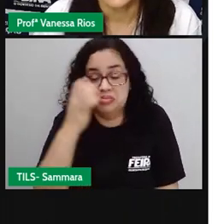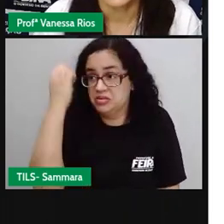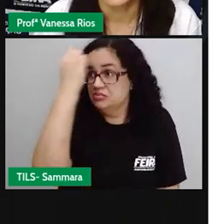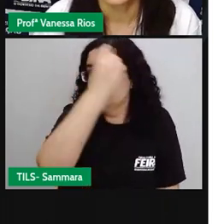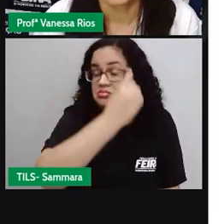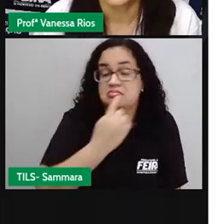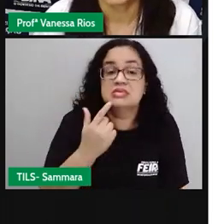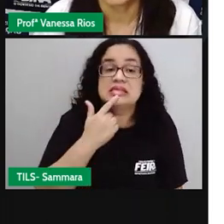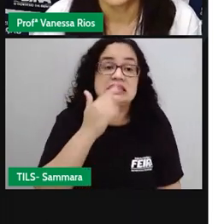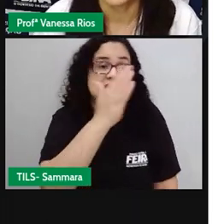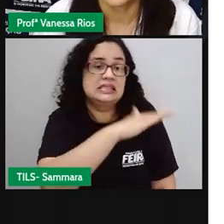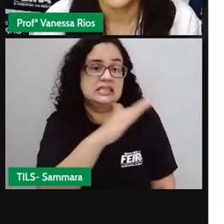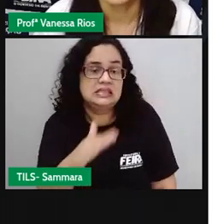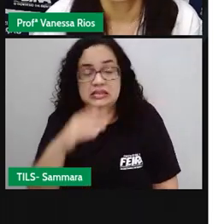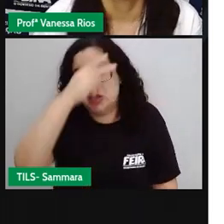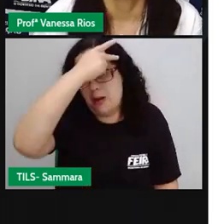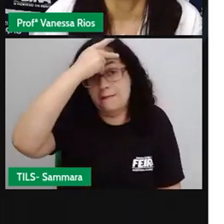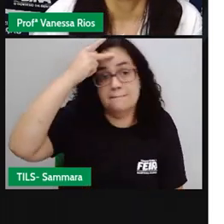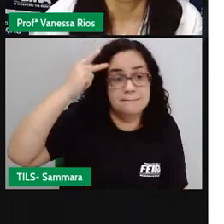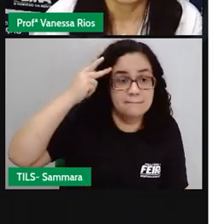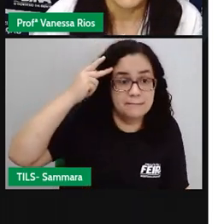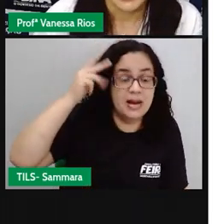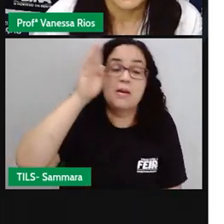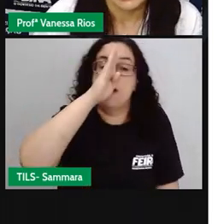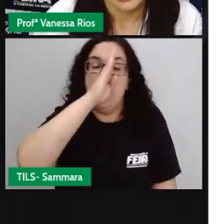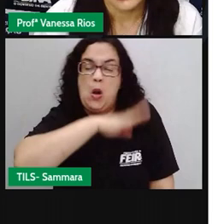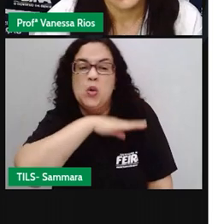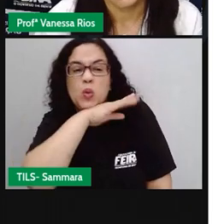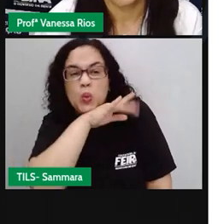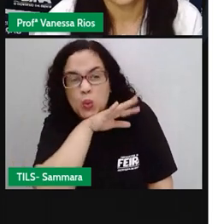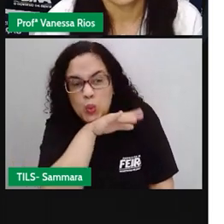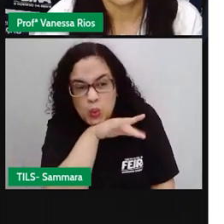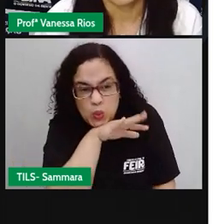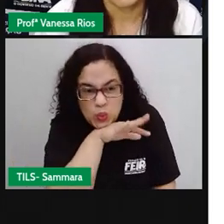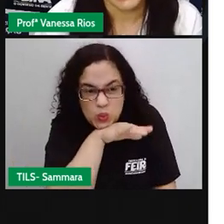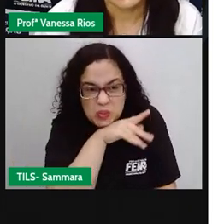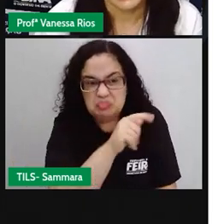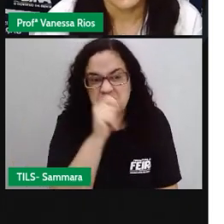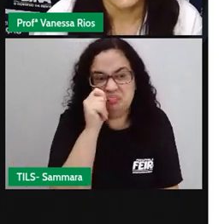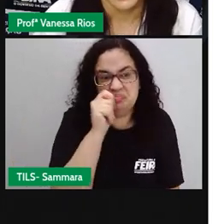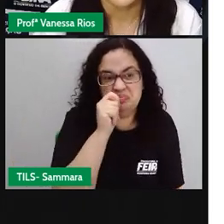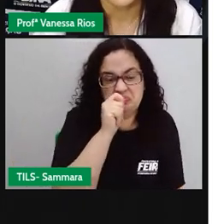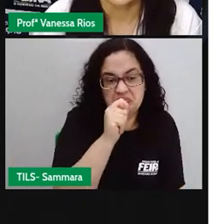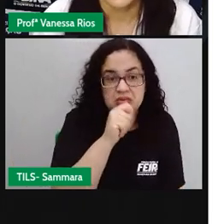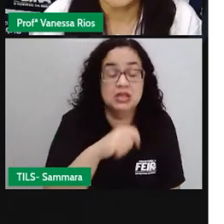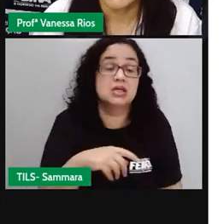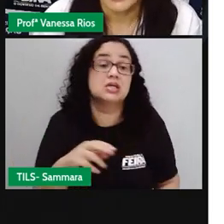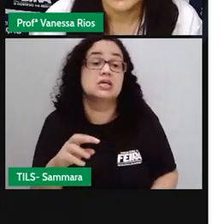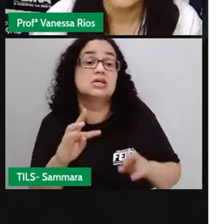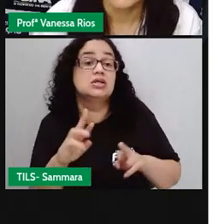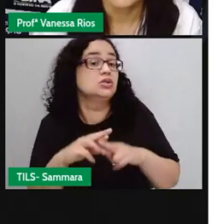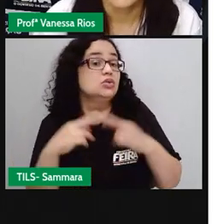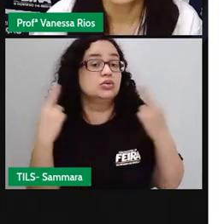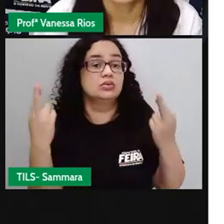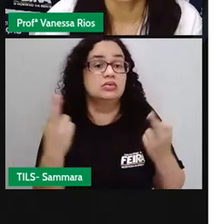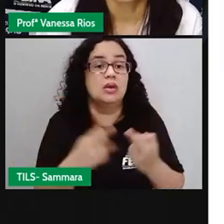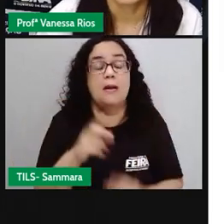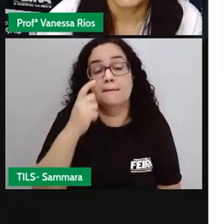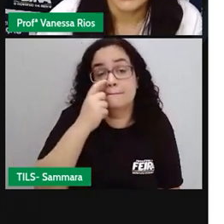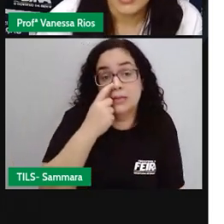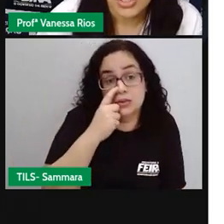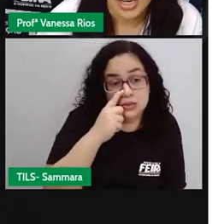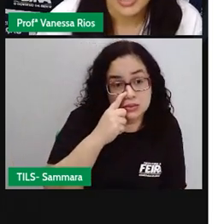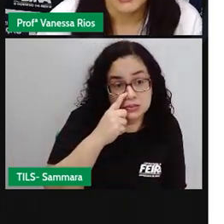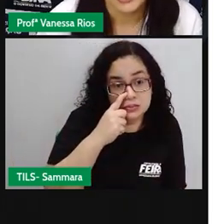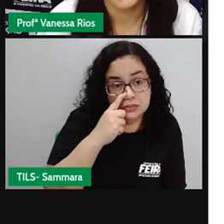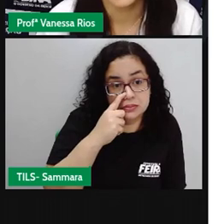as crianças acreditavam ser uma pessoa má, né? Ser uma pessoa malvada. Associavam aí a figura de uma